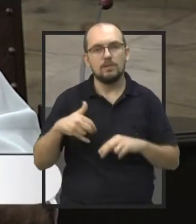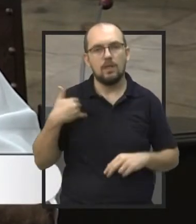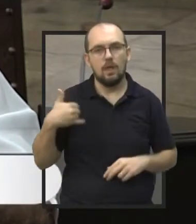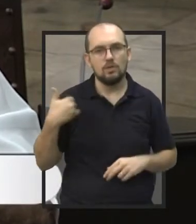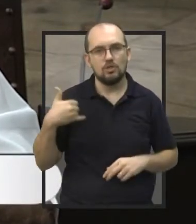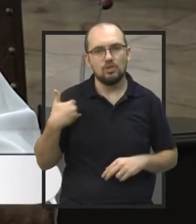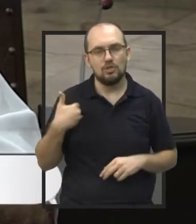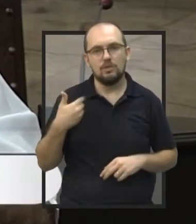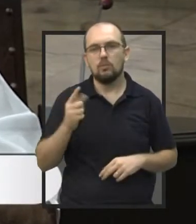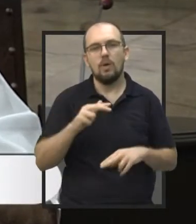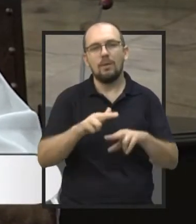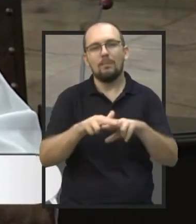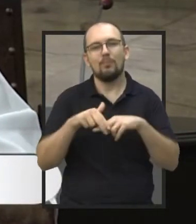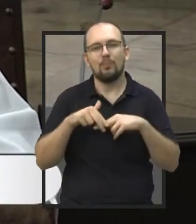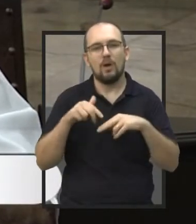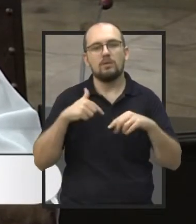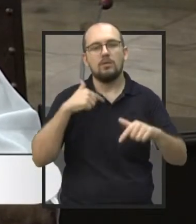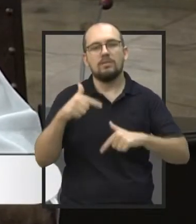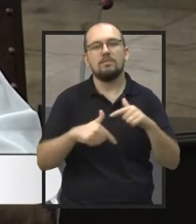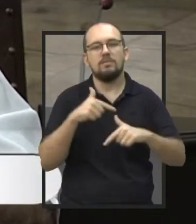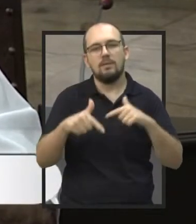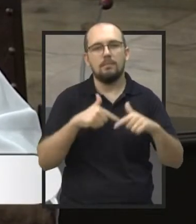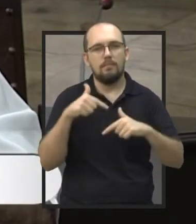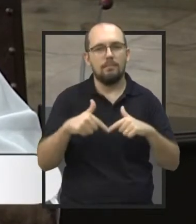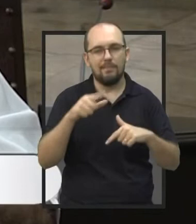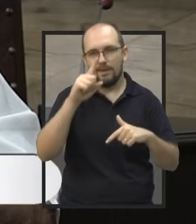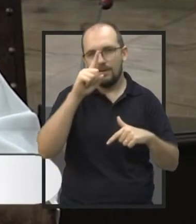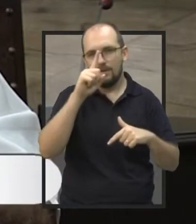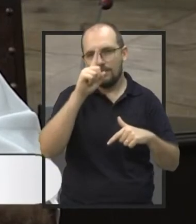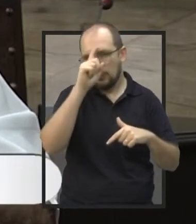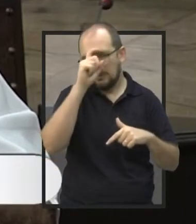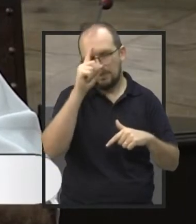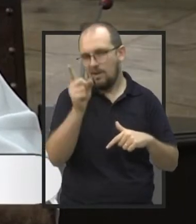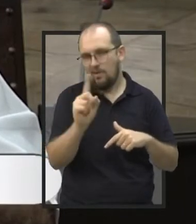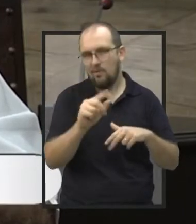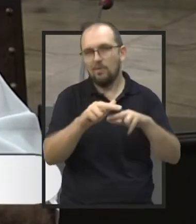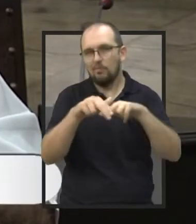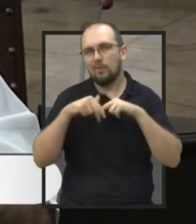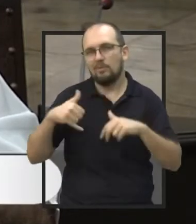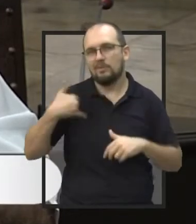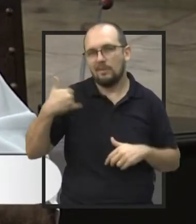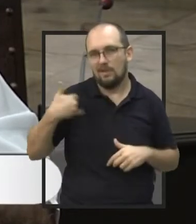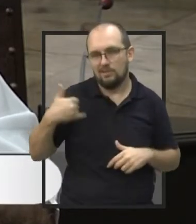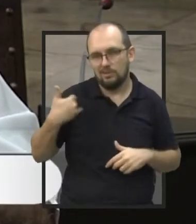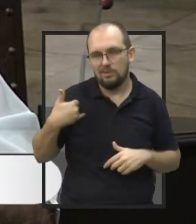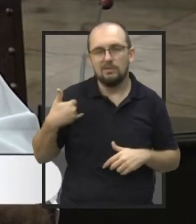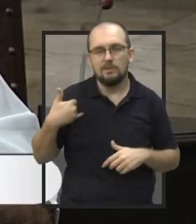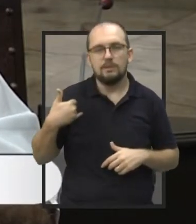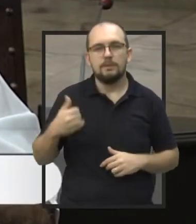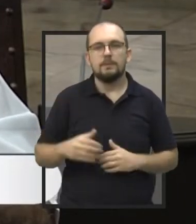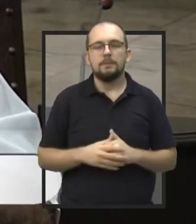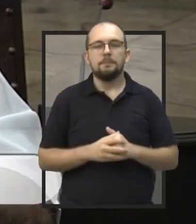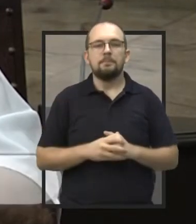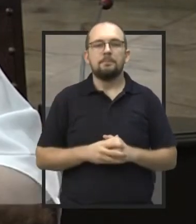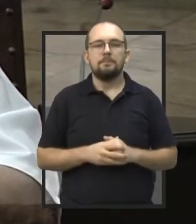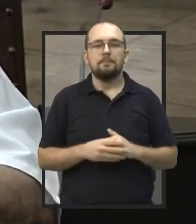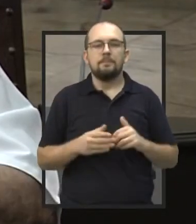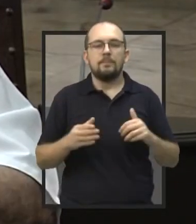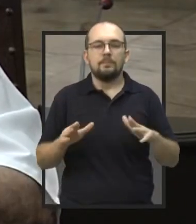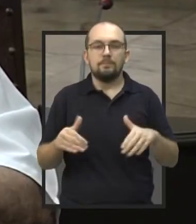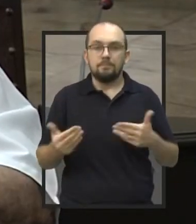não por estar na linha de frente do cuidado da Covid. Eu tomei pela idade.